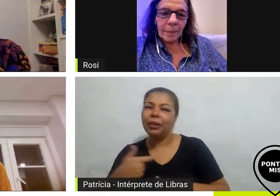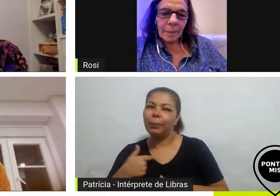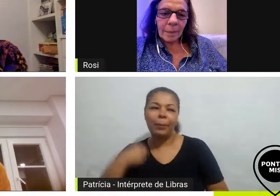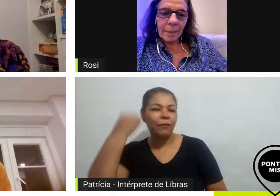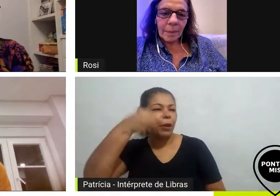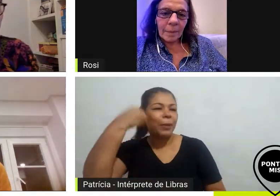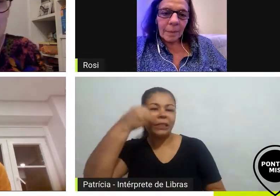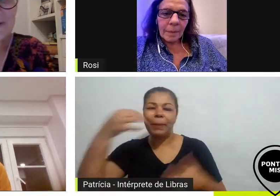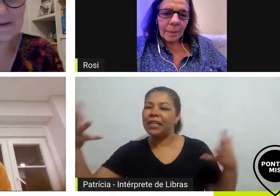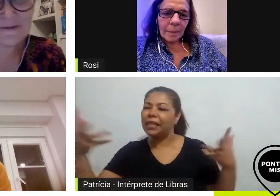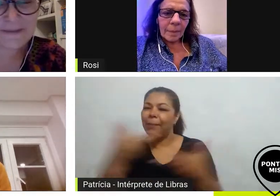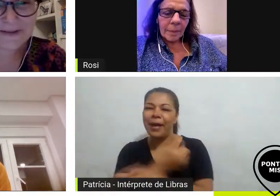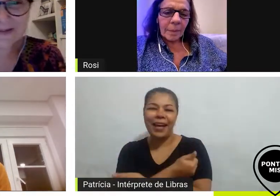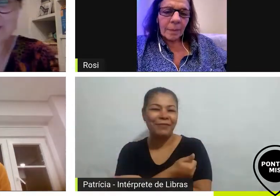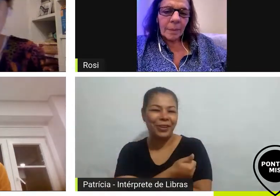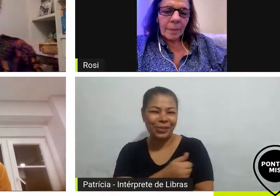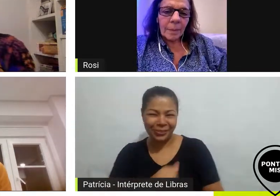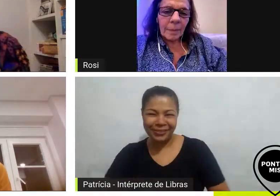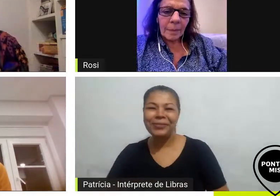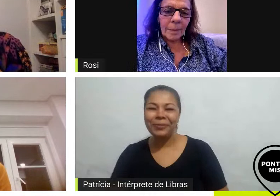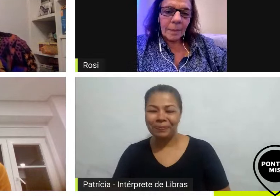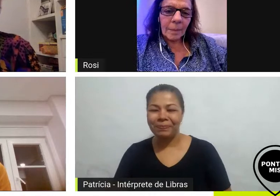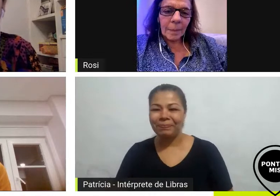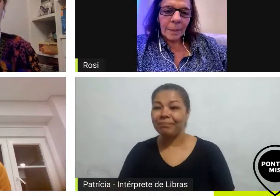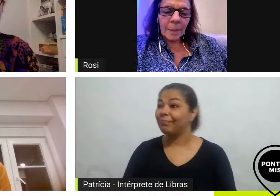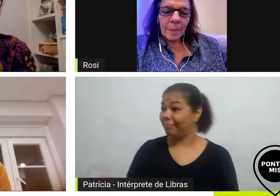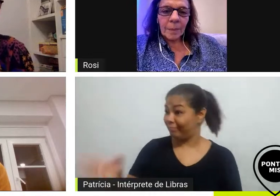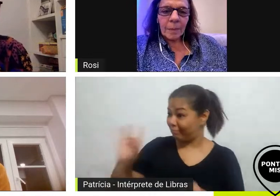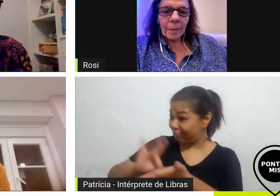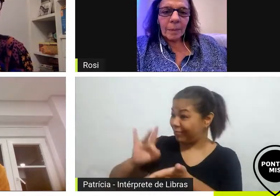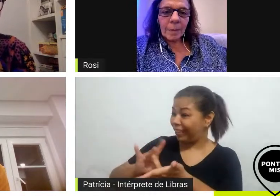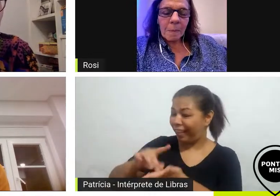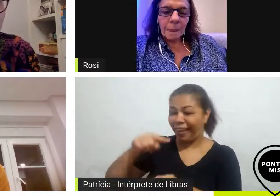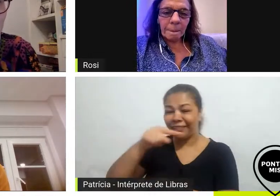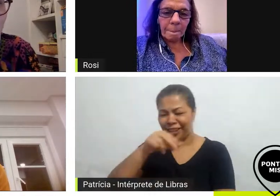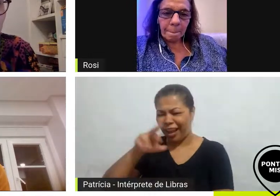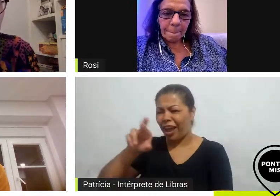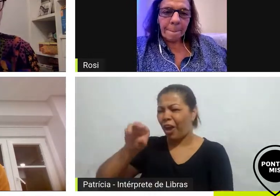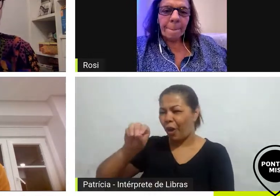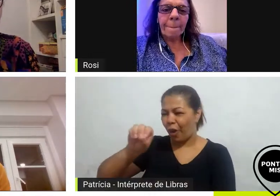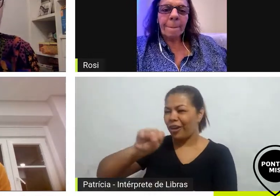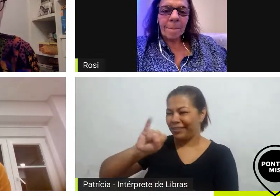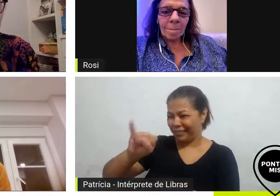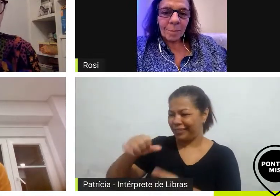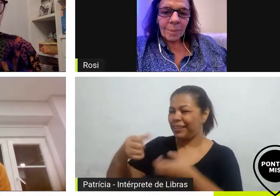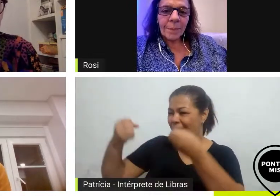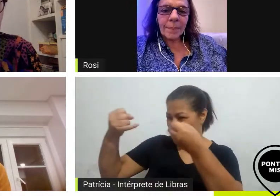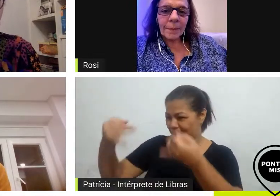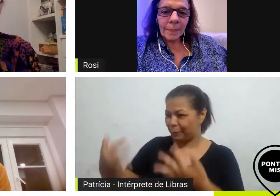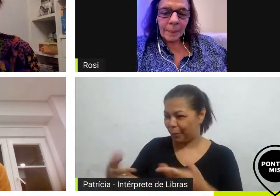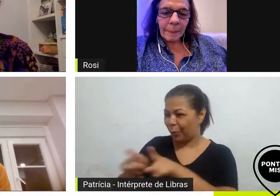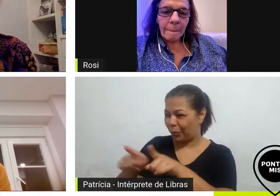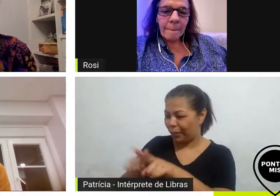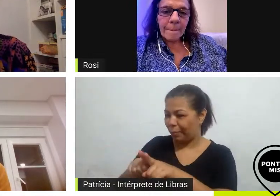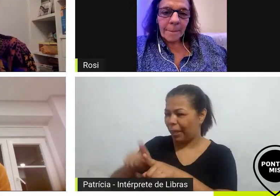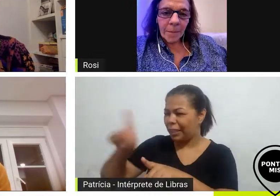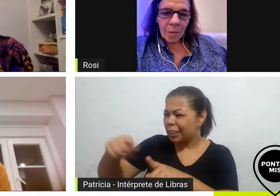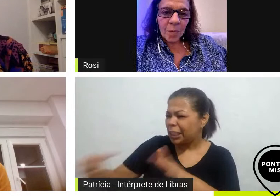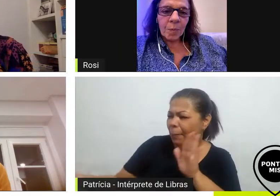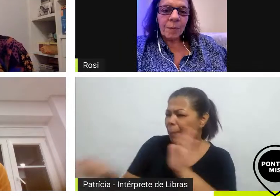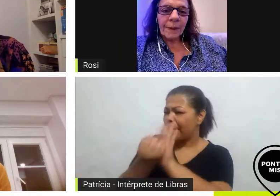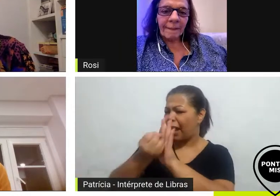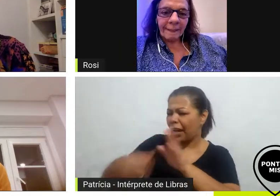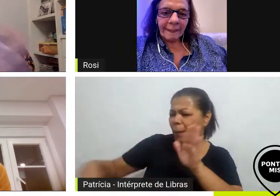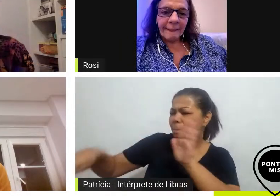a Rosi falou agora há pouco eu fiquei pensando também numa coisa um filme que marcou gerações ele é atemporal porque você vê as crianças